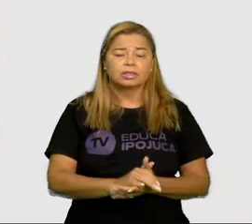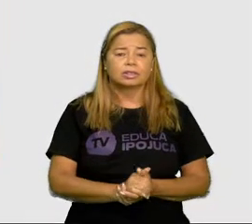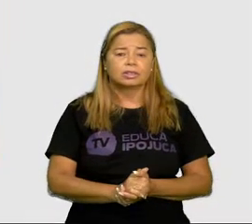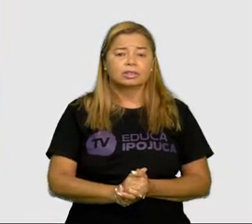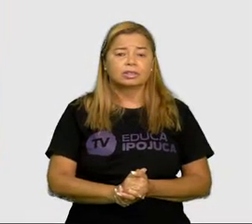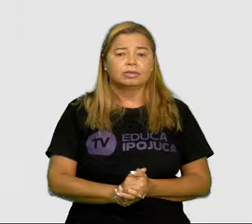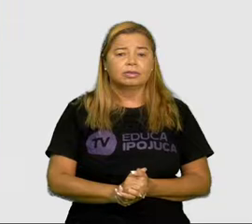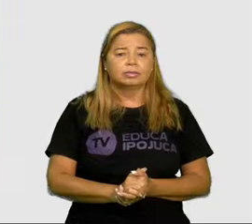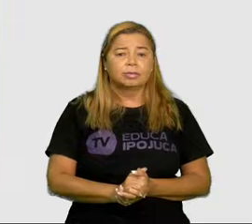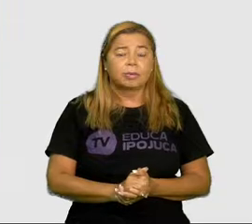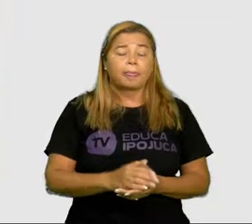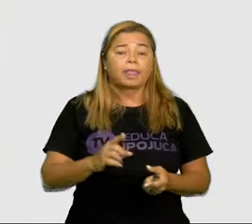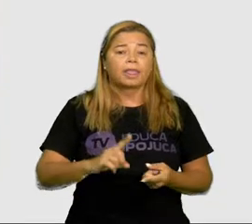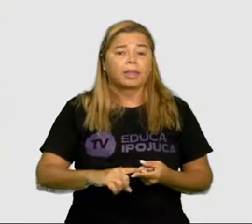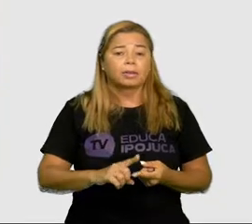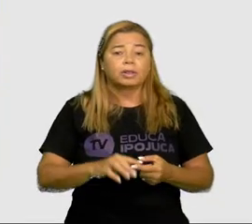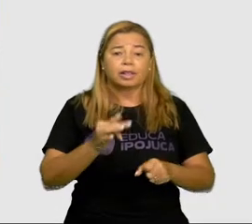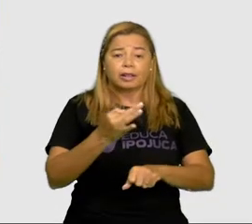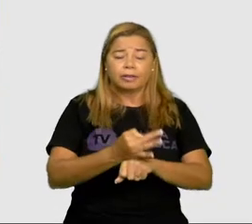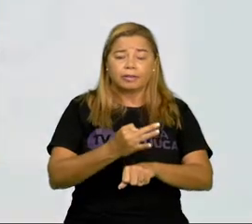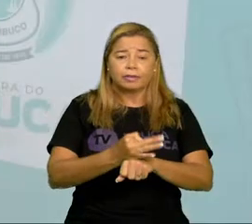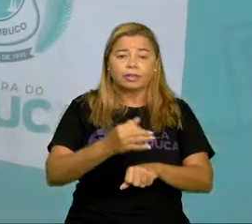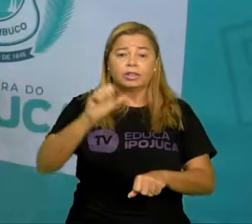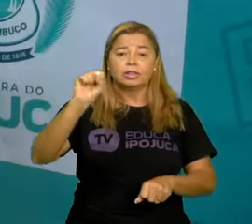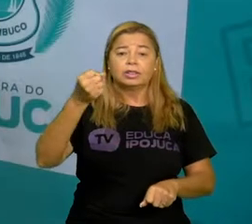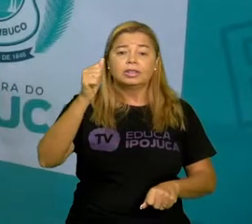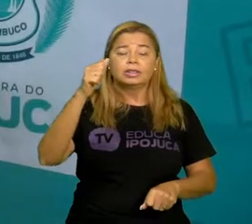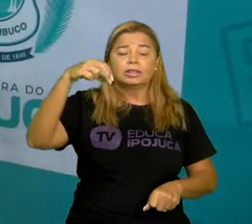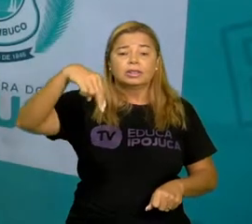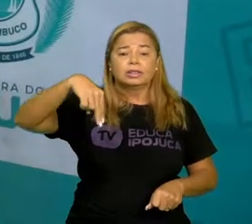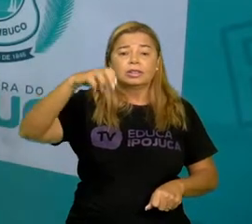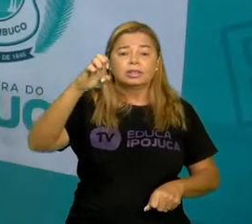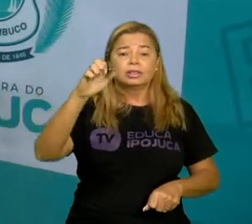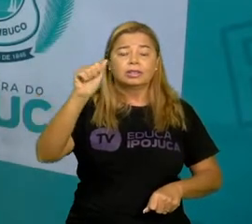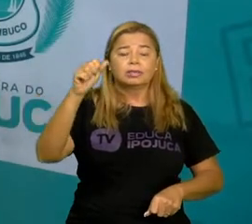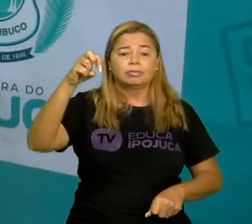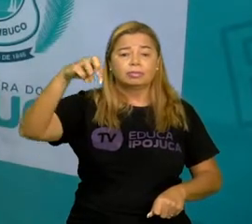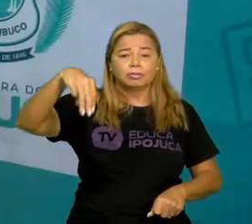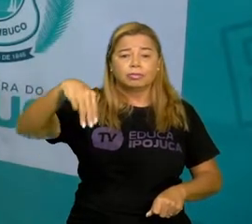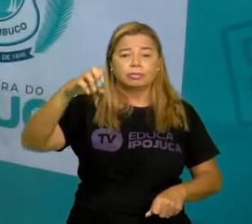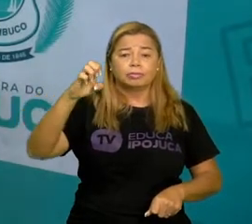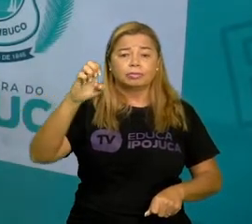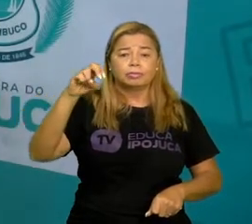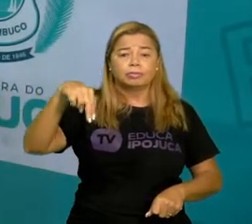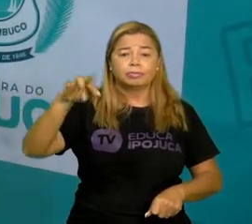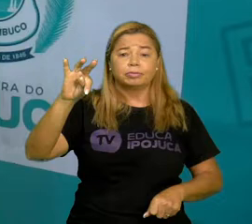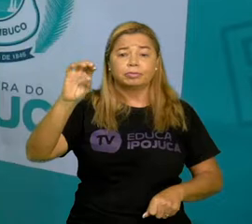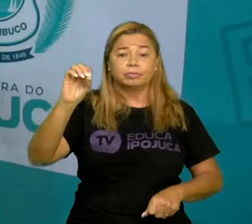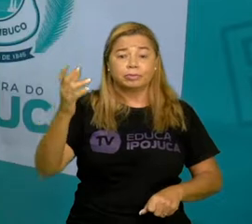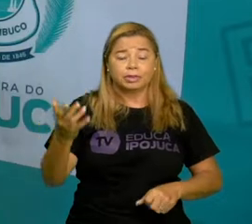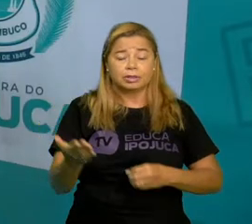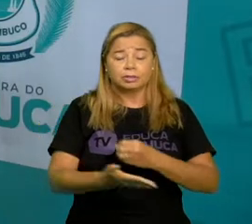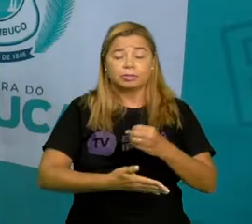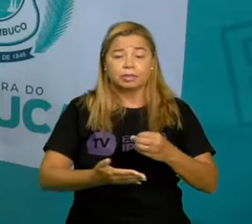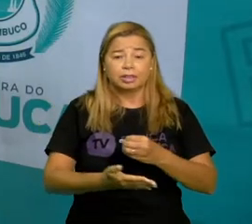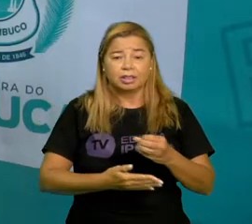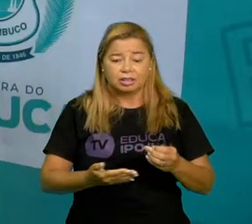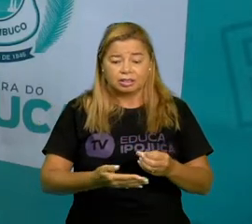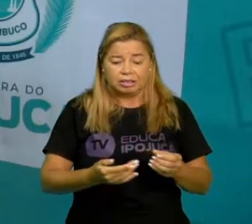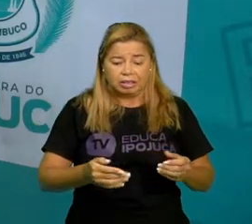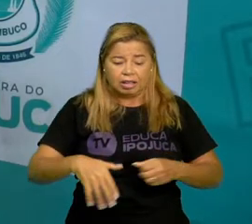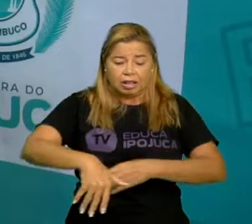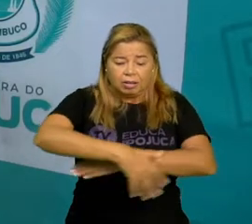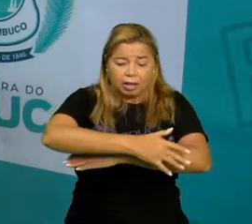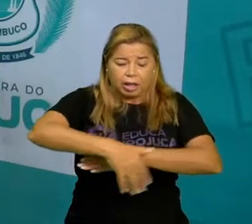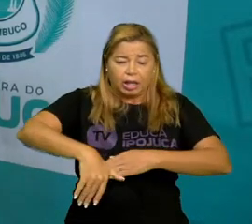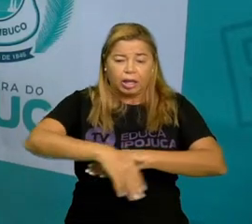deficiência de saneamento básico é o que a gente falou lá no início da aula. Olha aqui, ó, a rua toda cheia de esgoto,